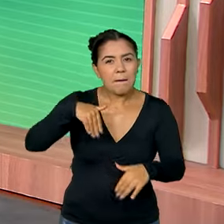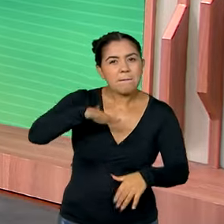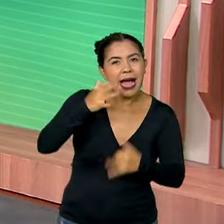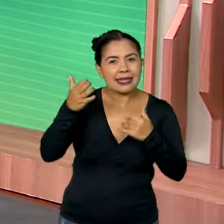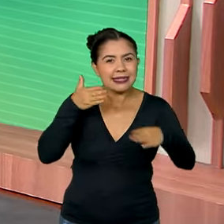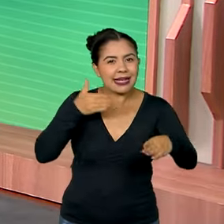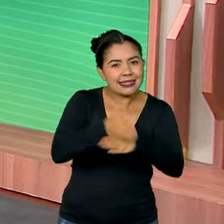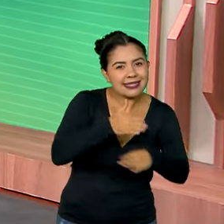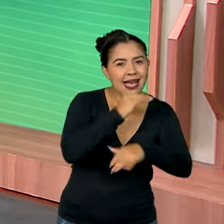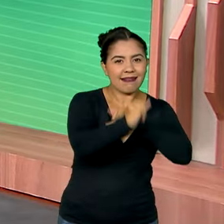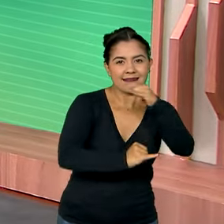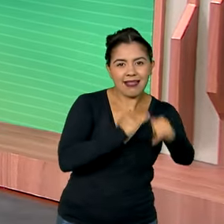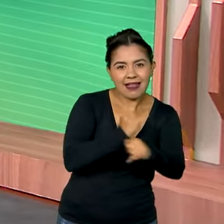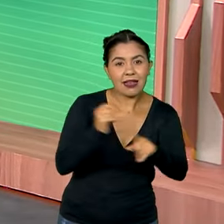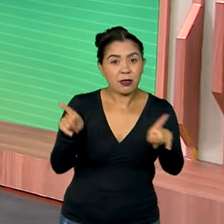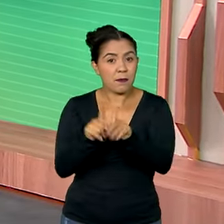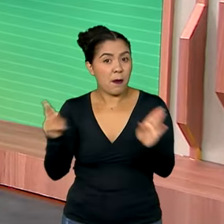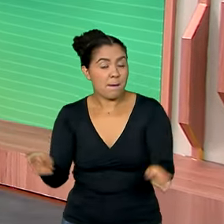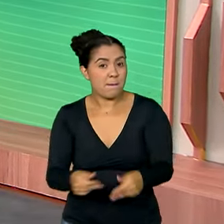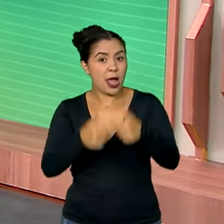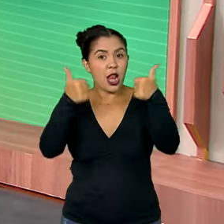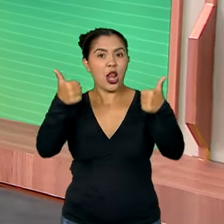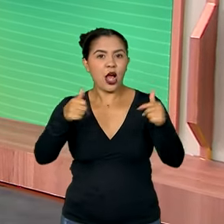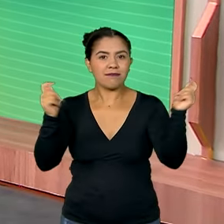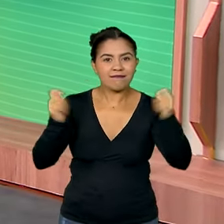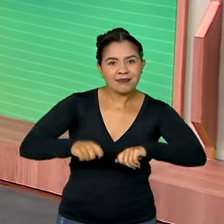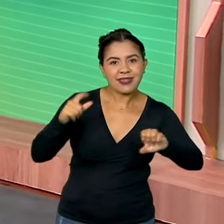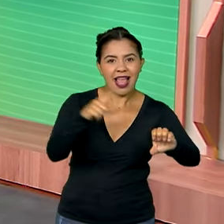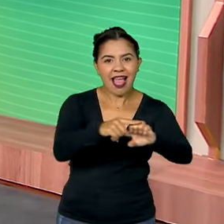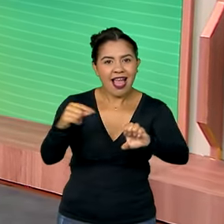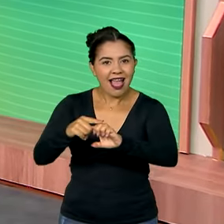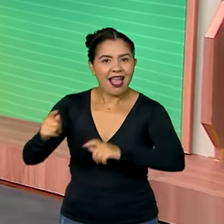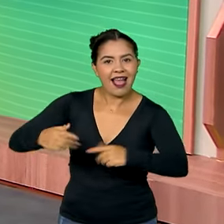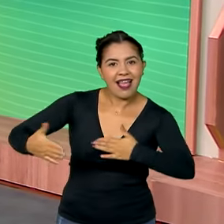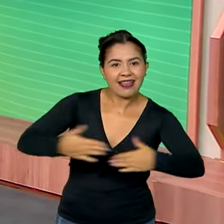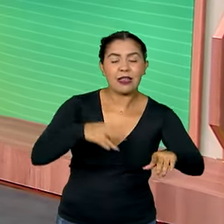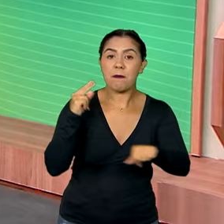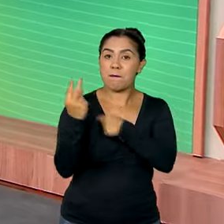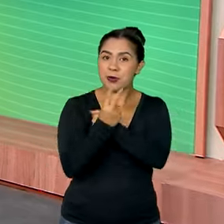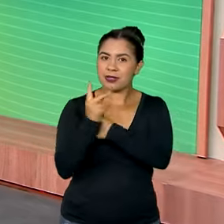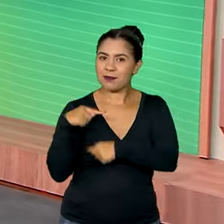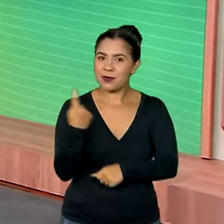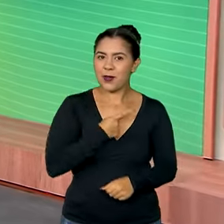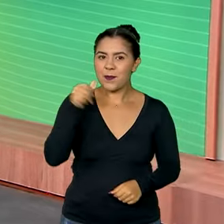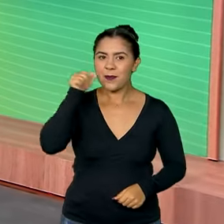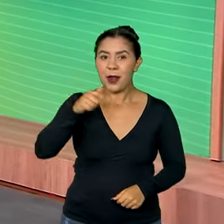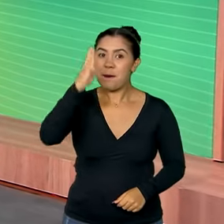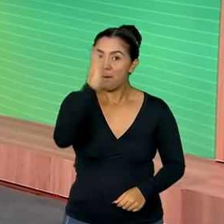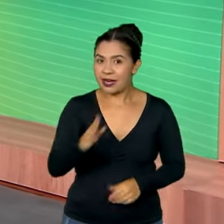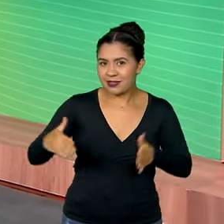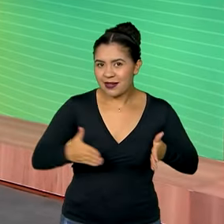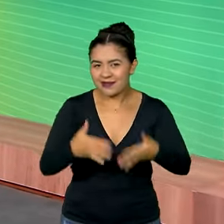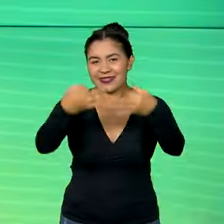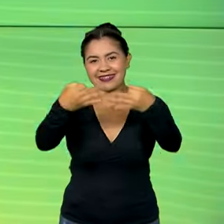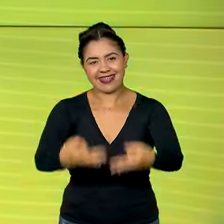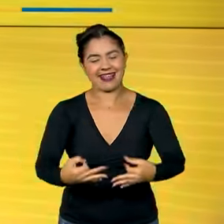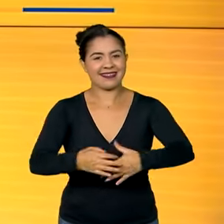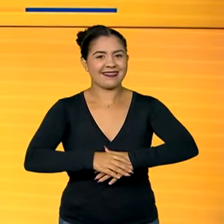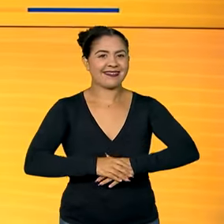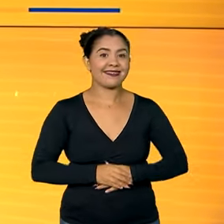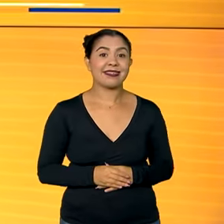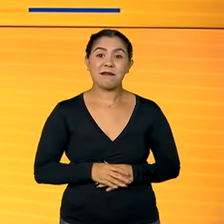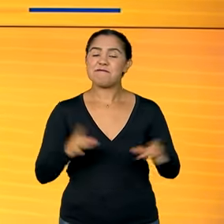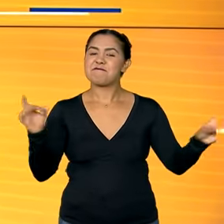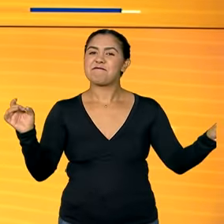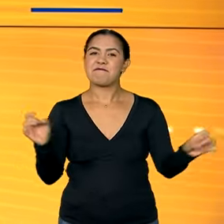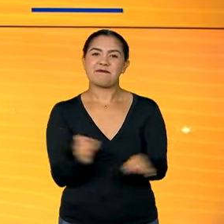internet, melhores condições para empreender e mais proteção a nós, mulheres. É o Brasil no rumo certo. E o